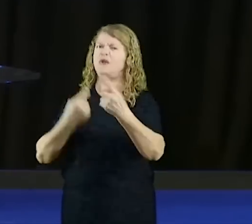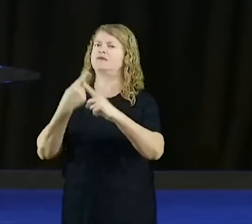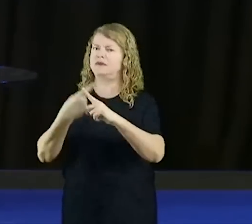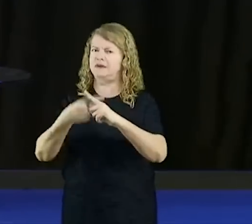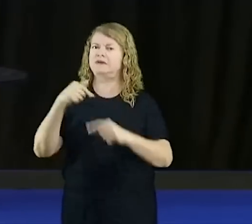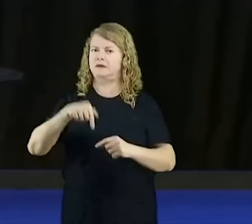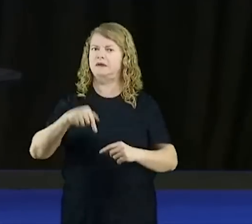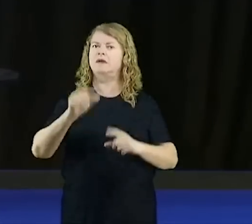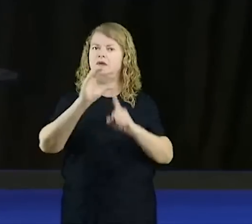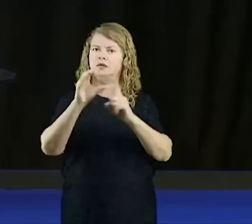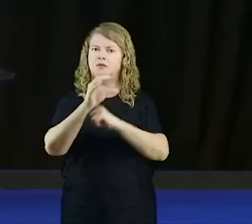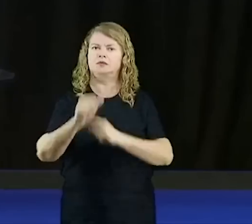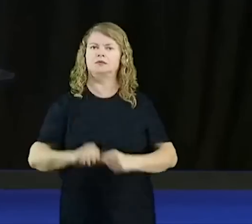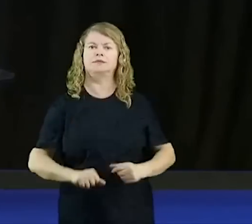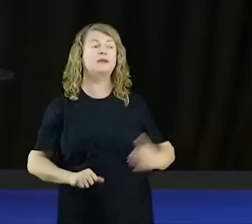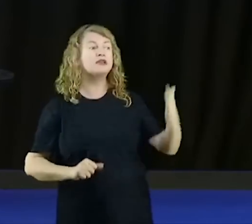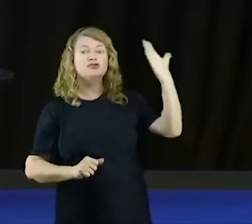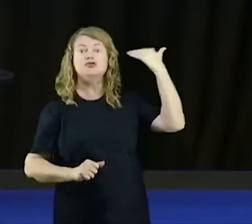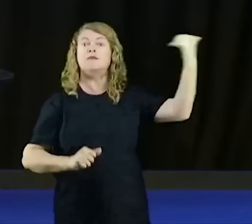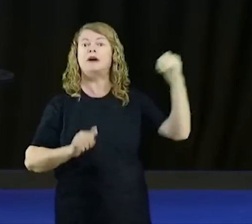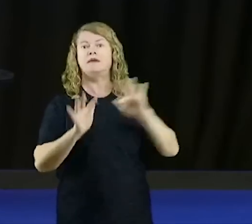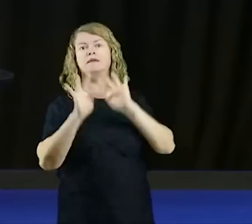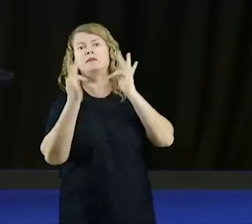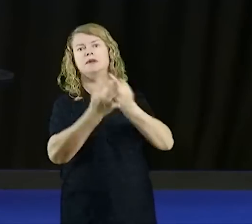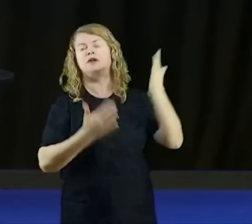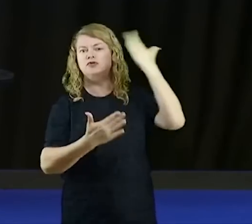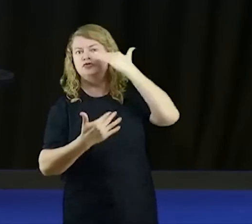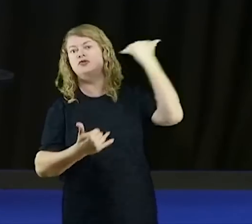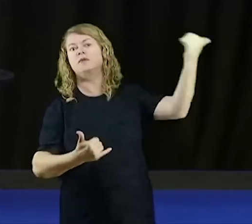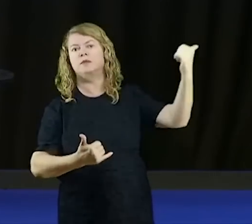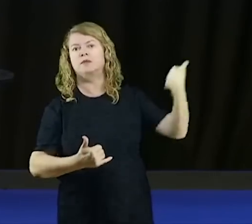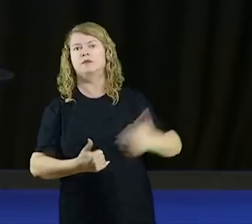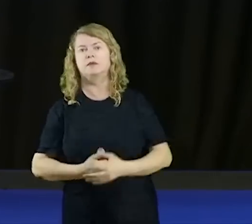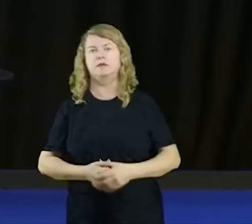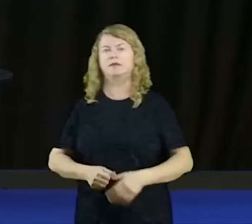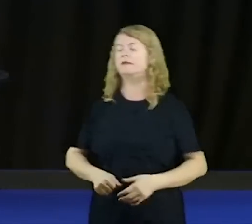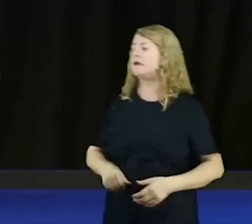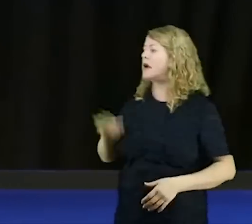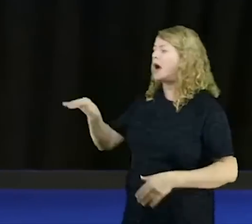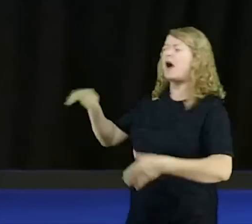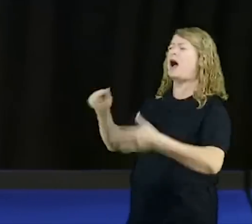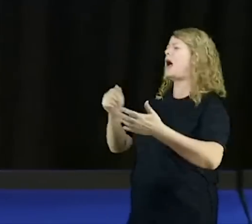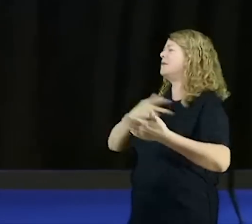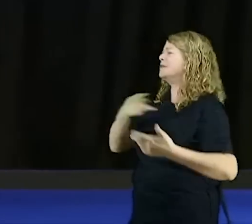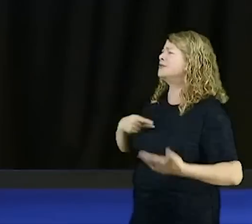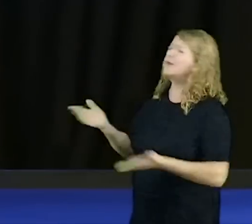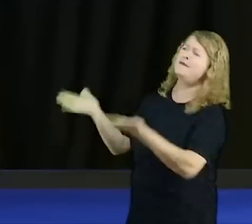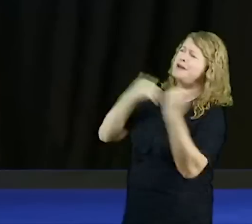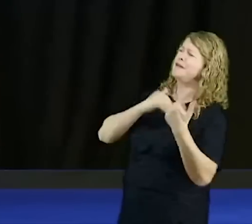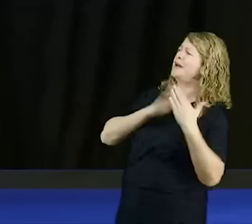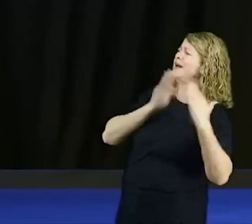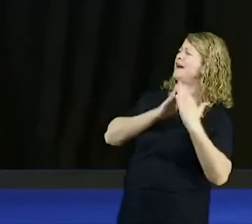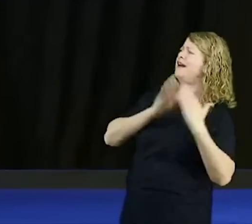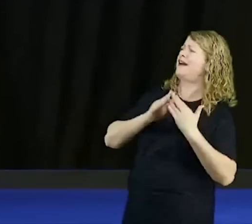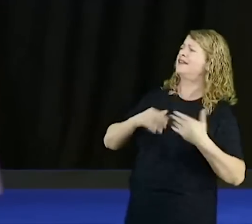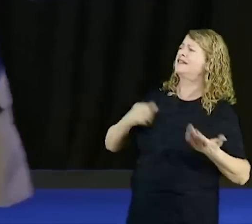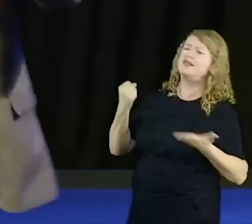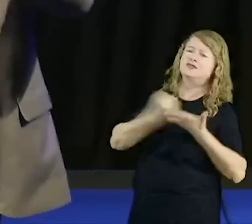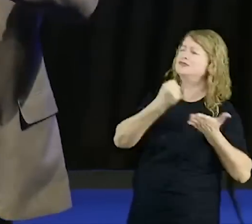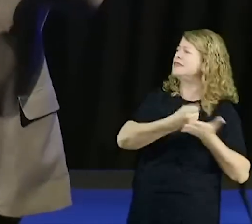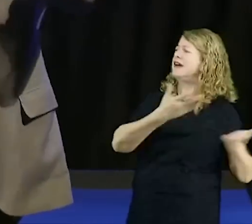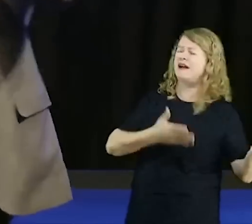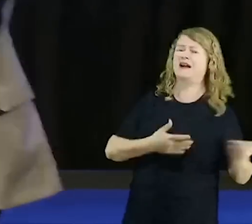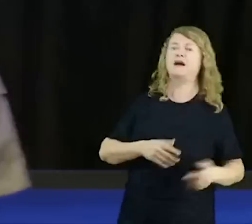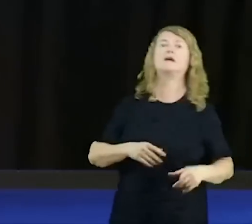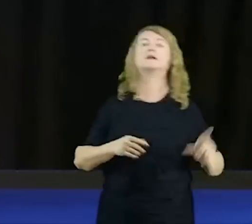dele, e ele estava muito, mas muito endemoniado. E quando eu cheguei, ele estava com um pedaço de pedra,